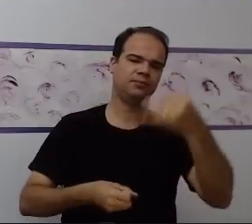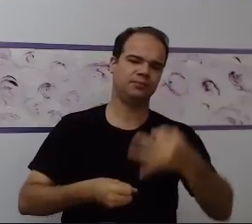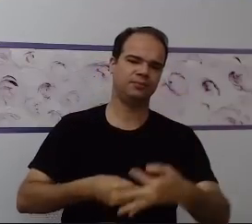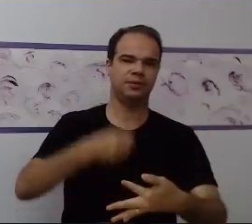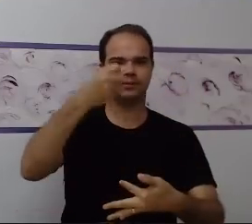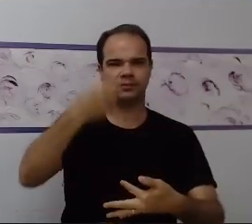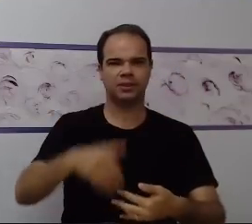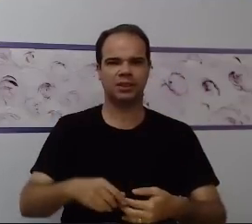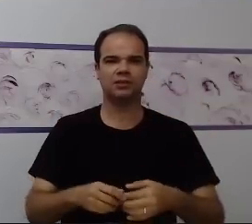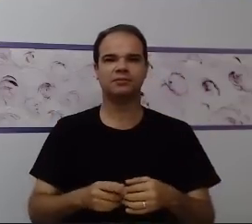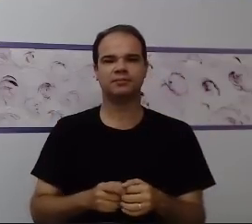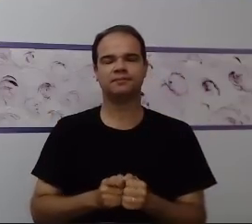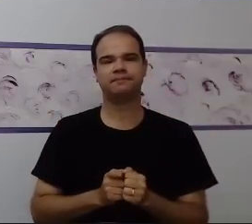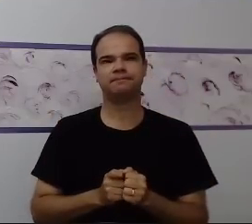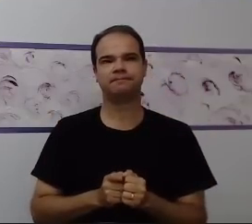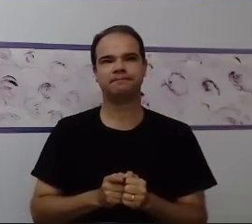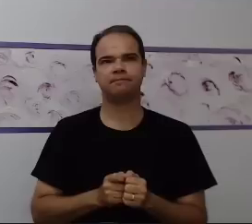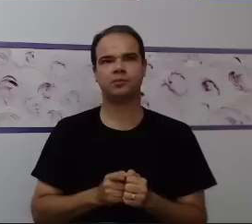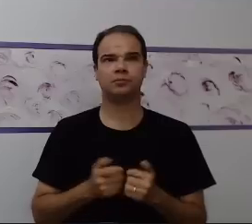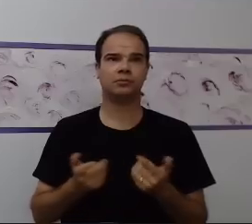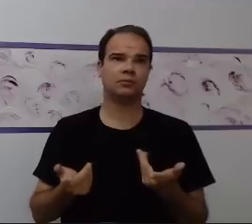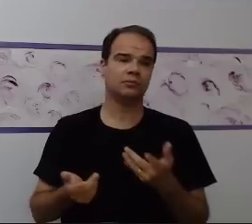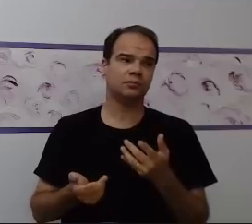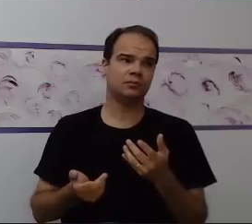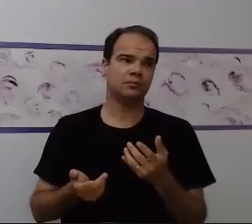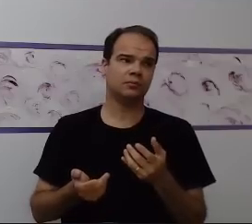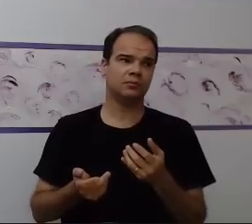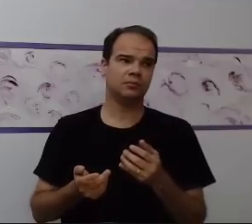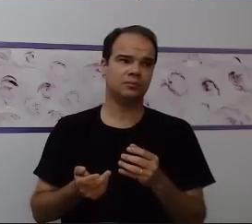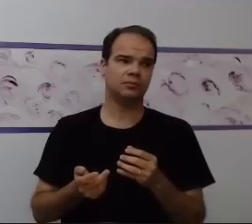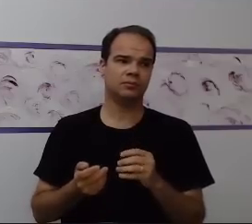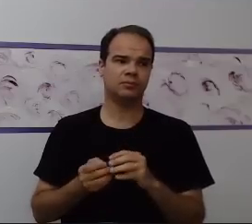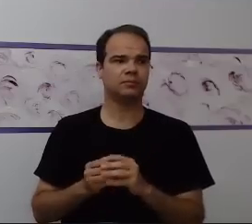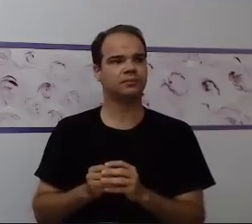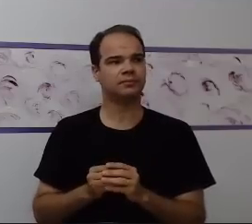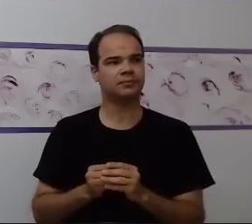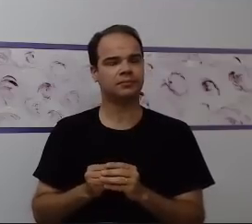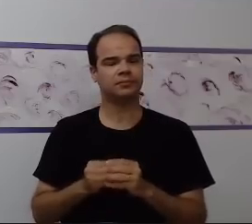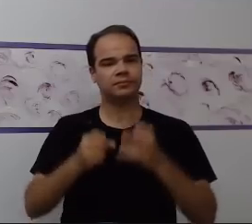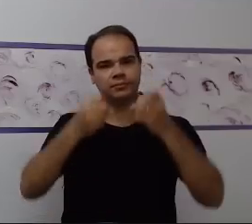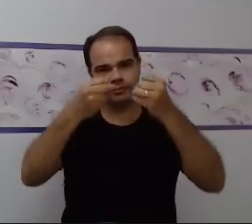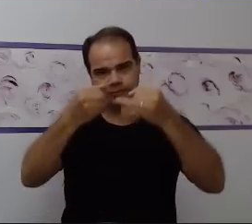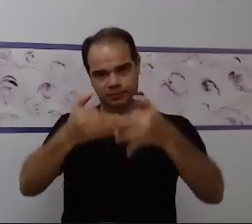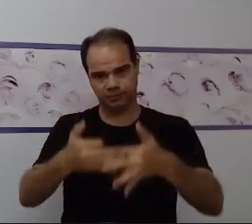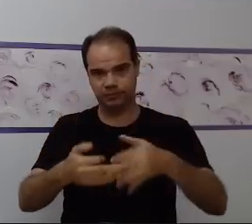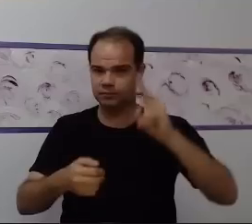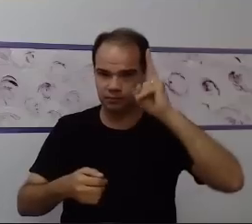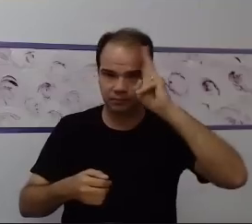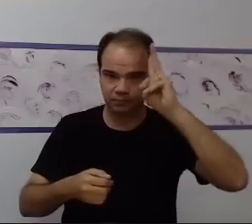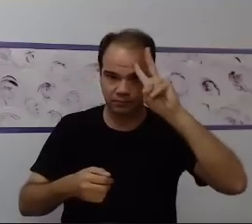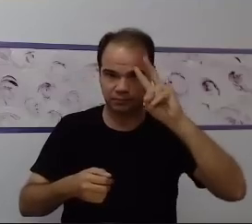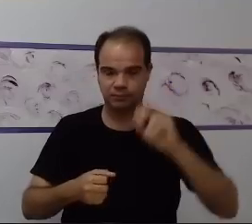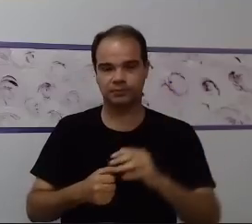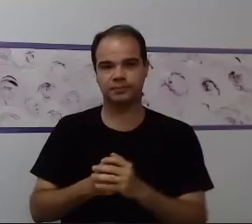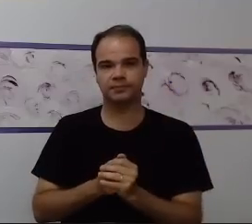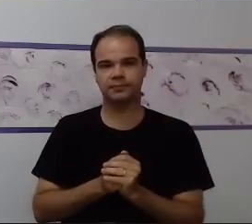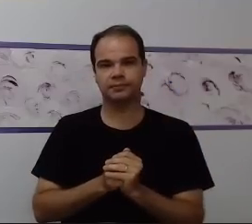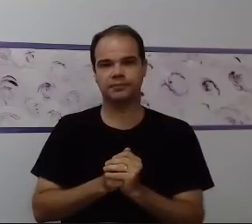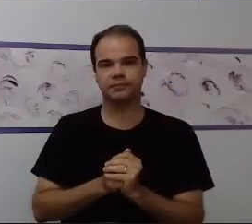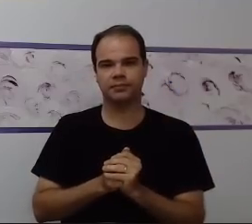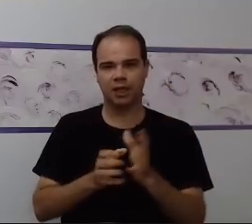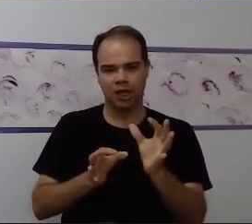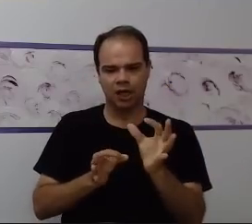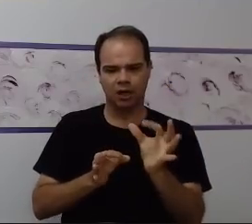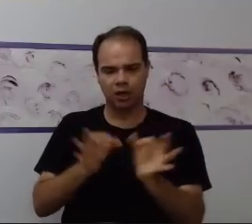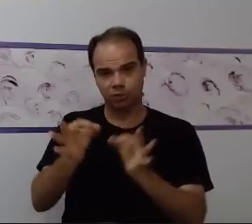vivenciou no dia de hoje, eu vou apontar para vocês algumas questões para a gente relembrar, para a gente ter isso como